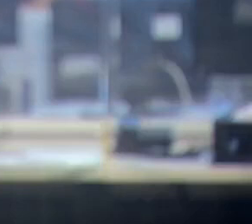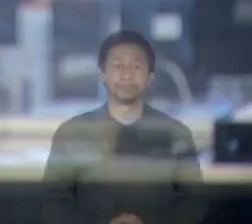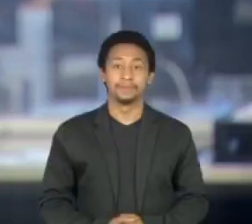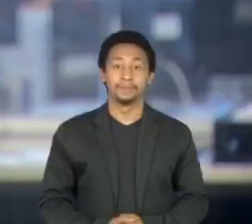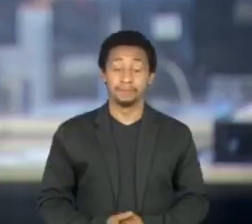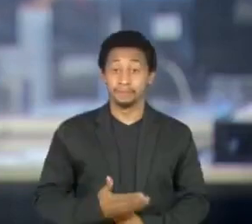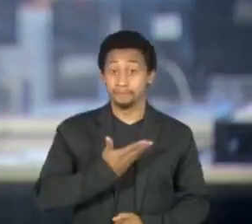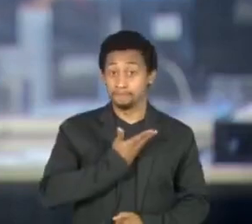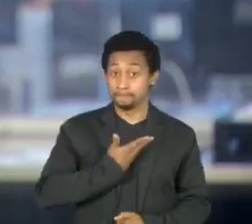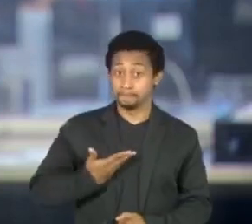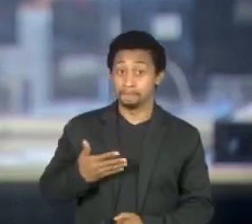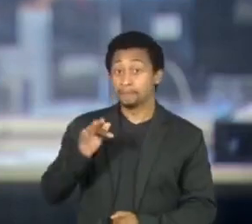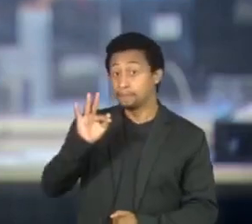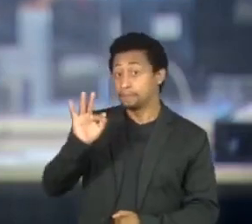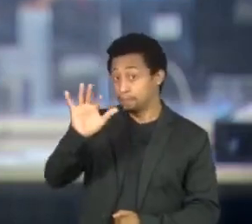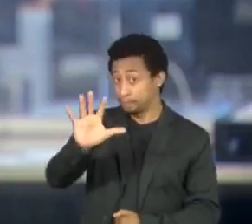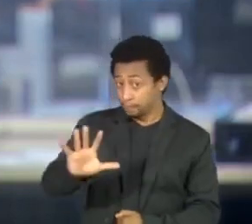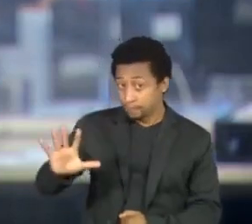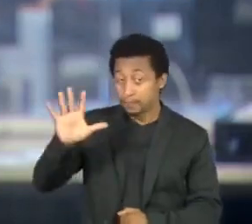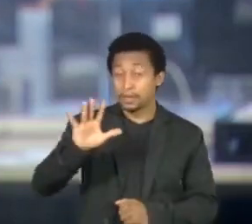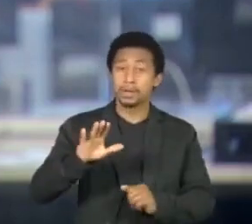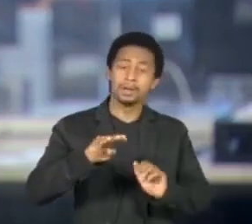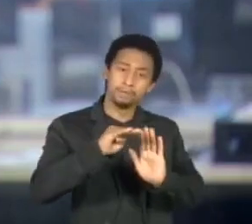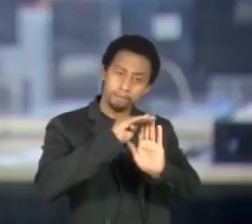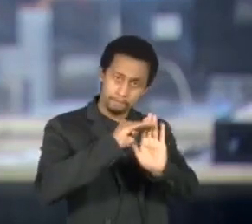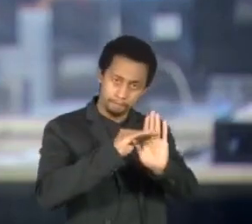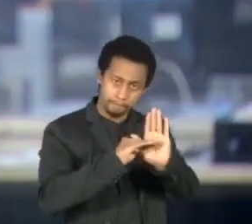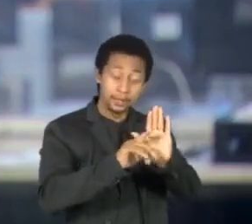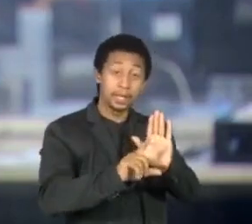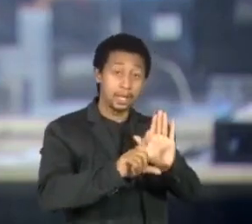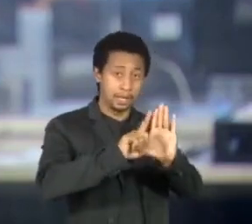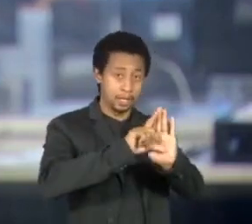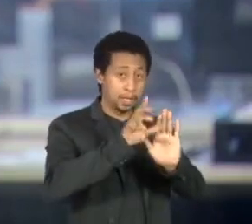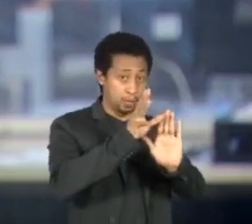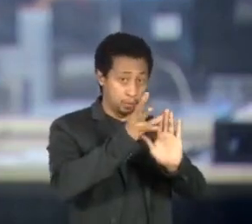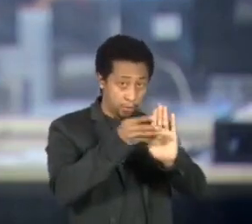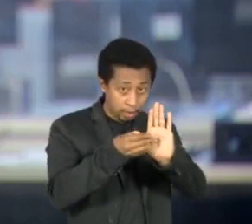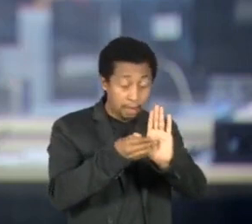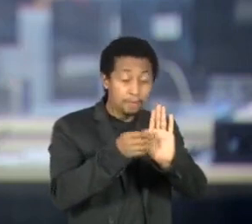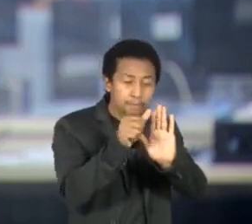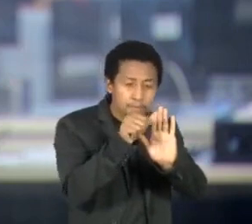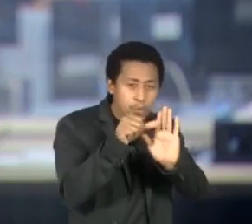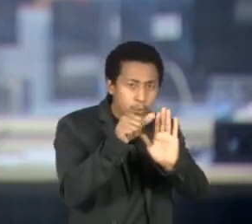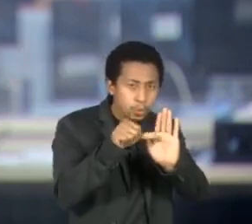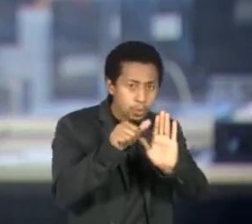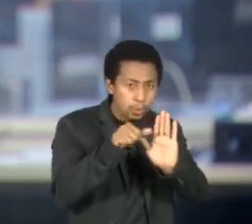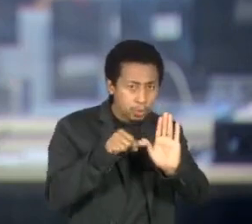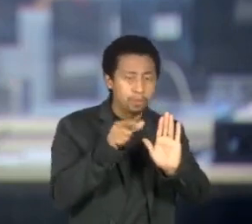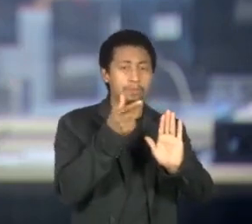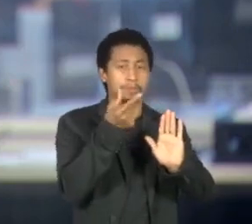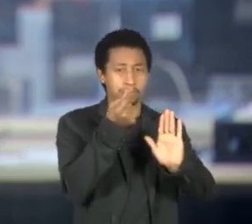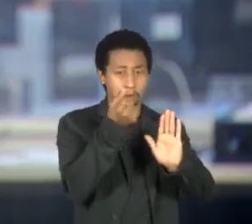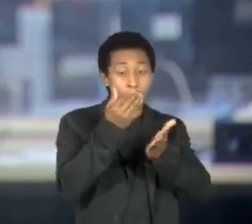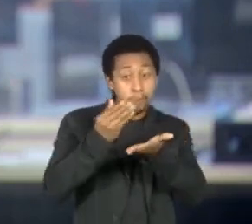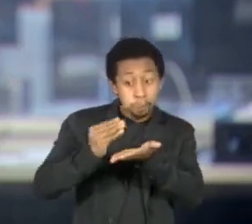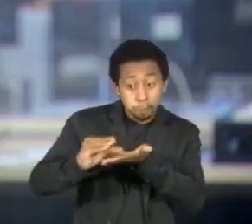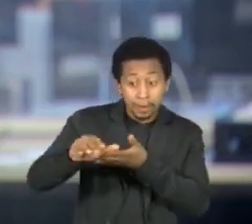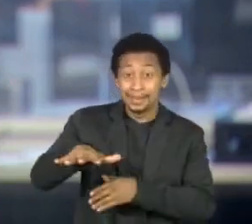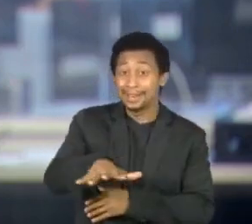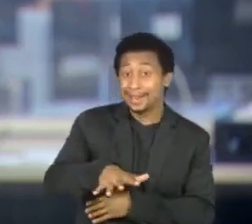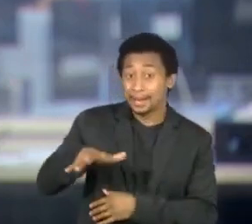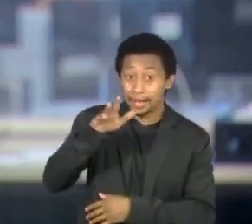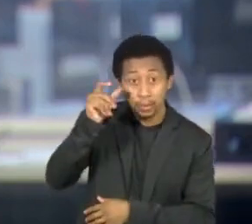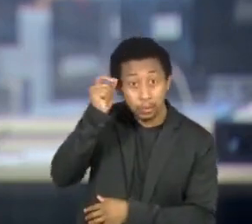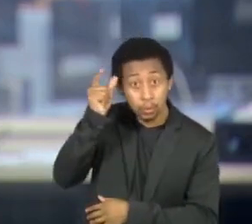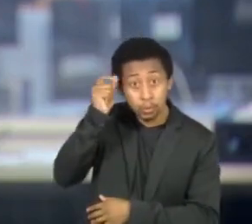O governo federal fez uma nova alteração na Lei Rouanet, que destina incentivos fiscais a projetos de diversos segmentos da